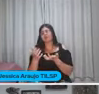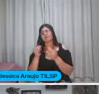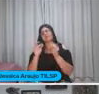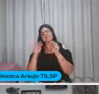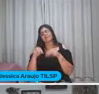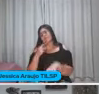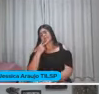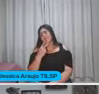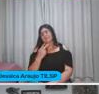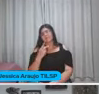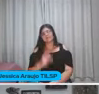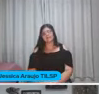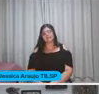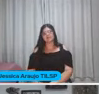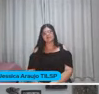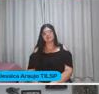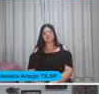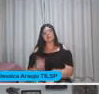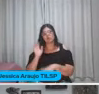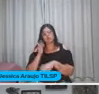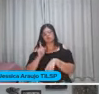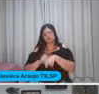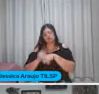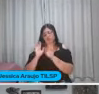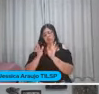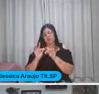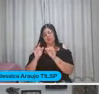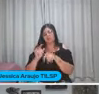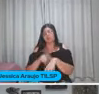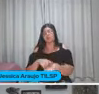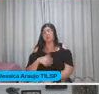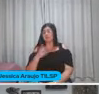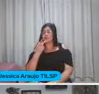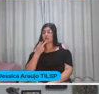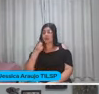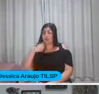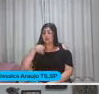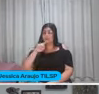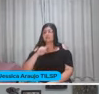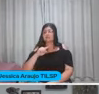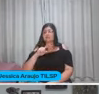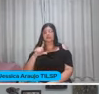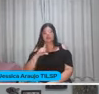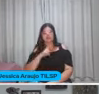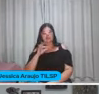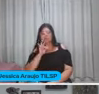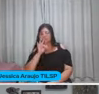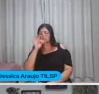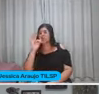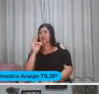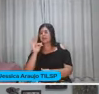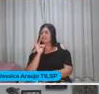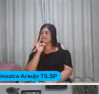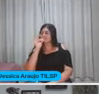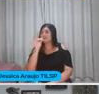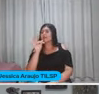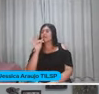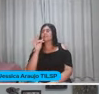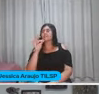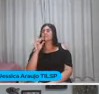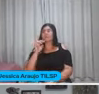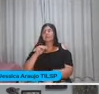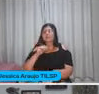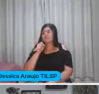fala Não sei Porque acho que a chata Está mesmo meio na hora Dizer para vocês Que a gente tem que Tem que ter esperança Mas a esperança Do mestre